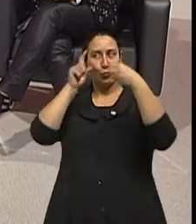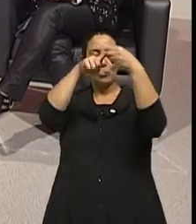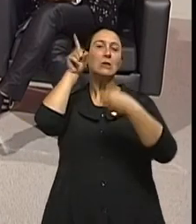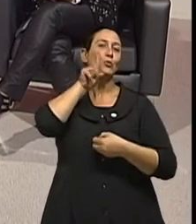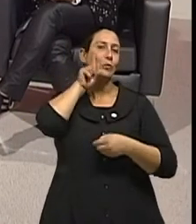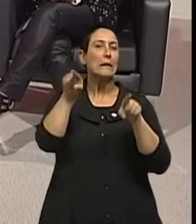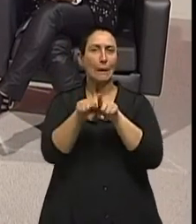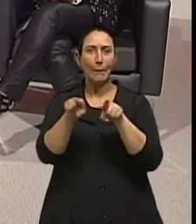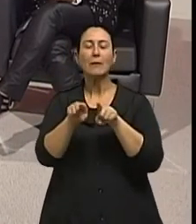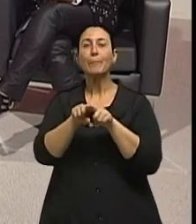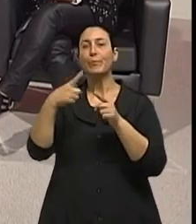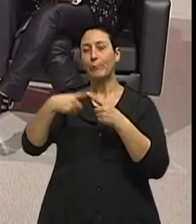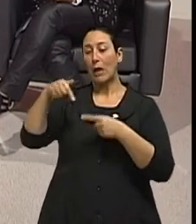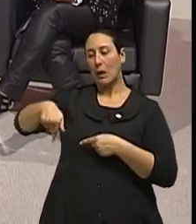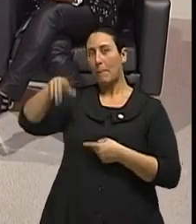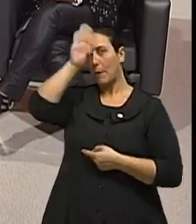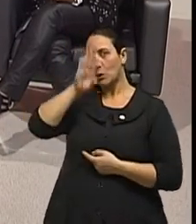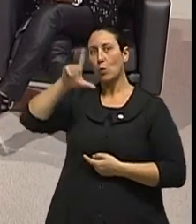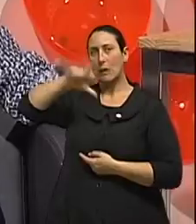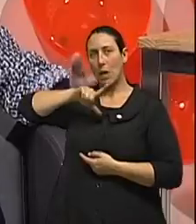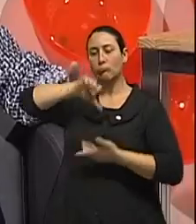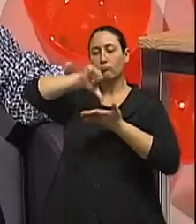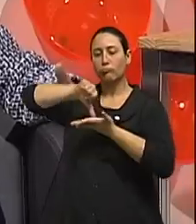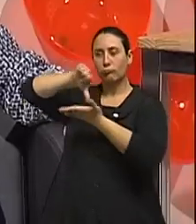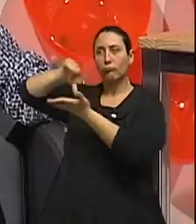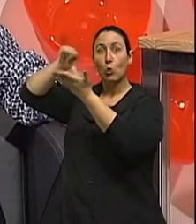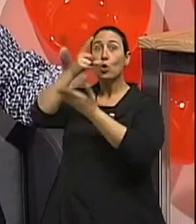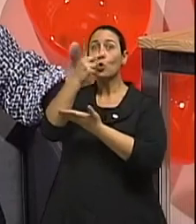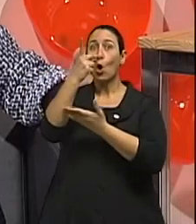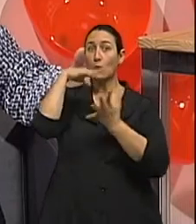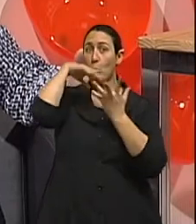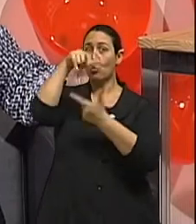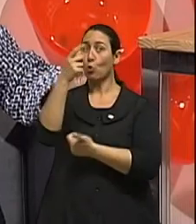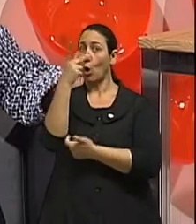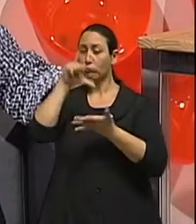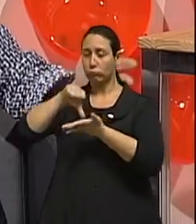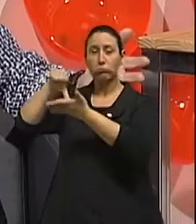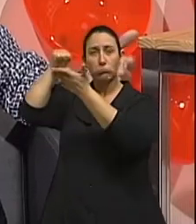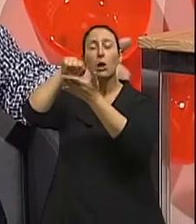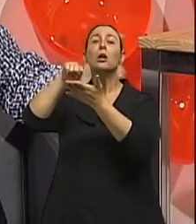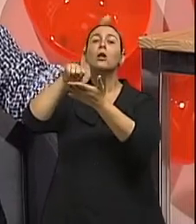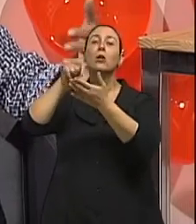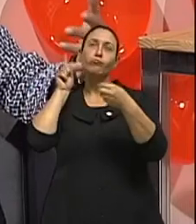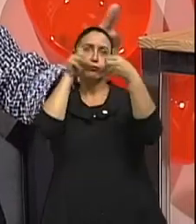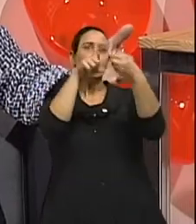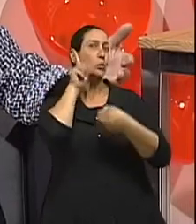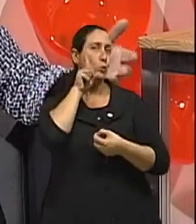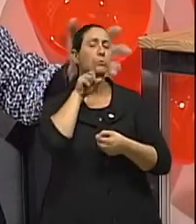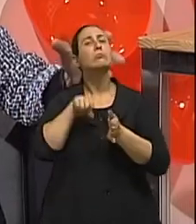Brasil, a nossa filial brasileira, nós somos 12 filiais no mundo, tem nos permitido fazer trabalhos de pesquisa e com isso